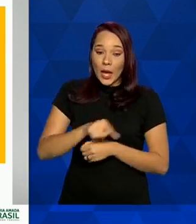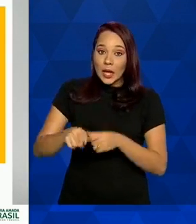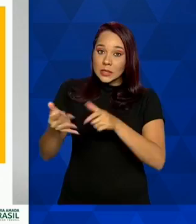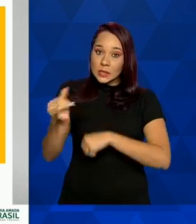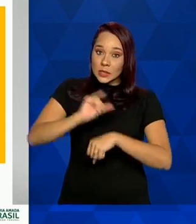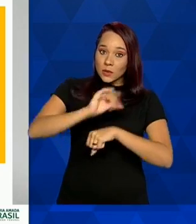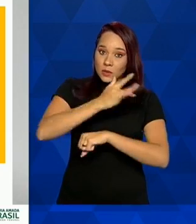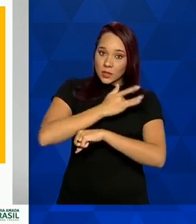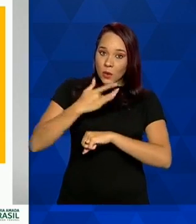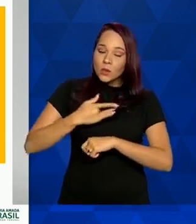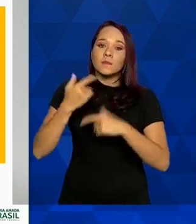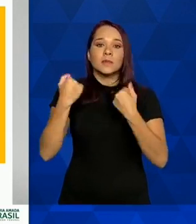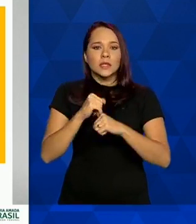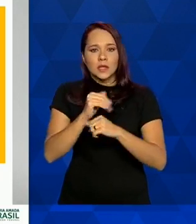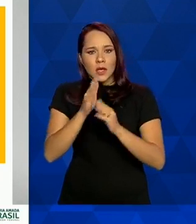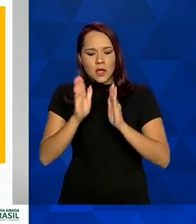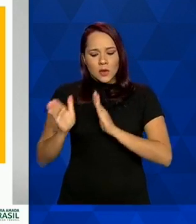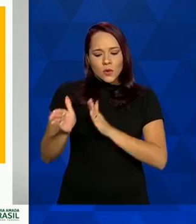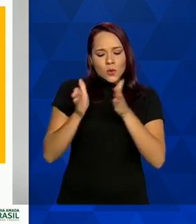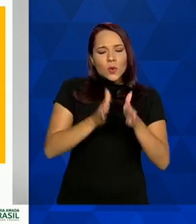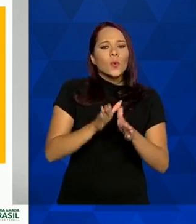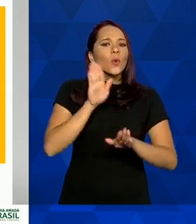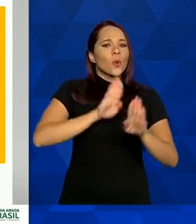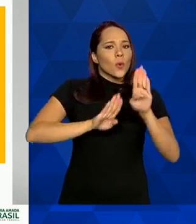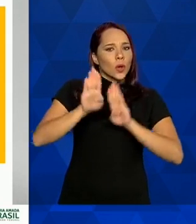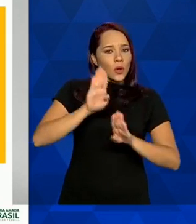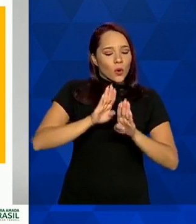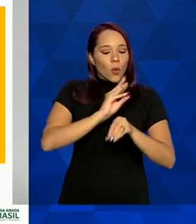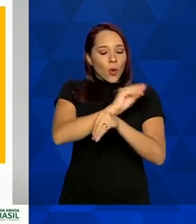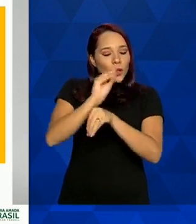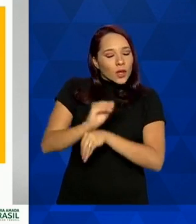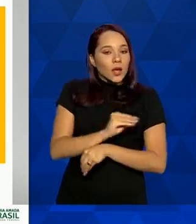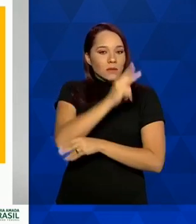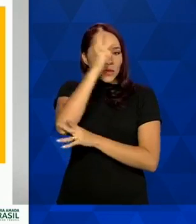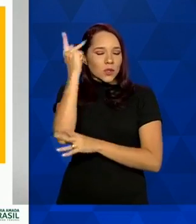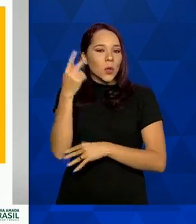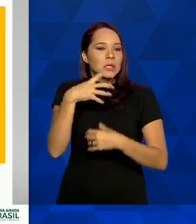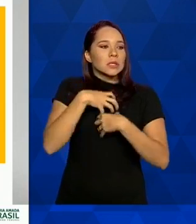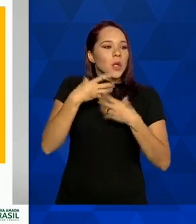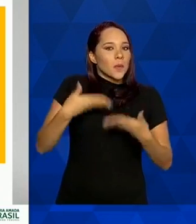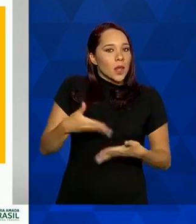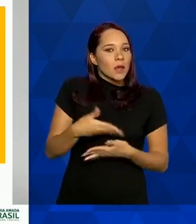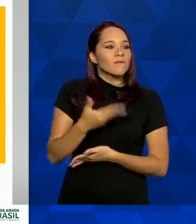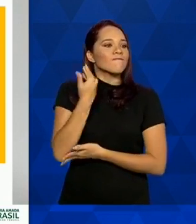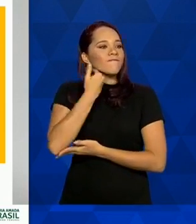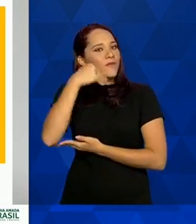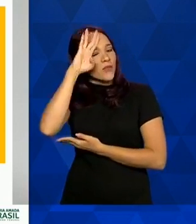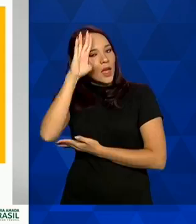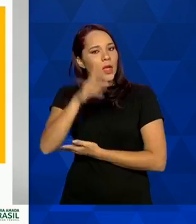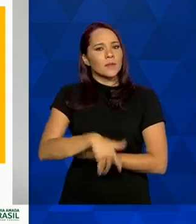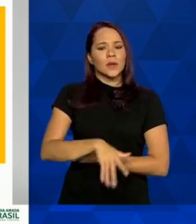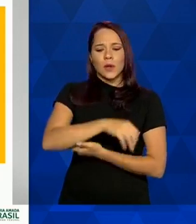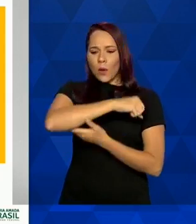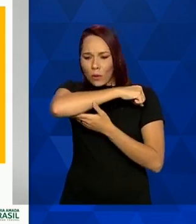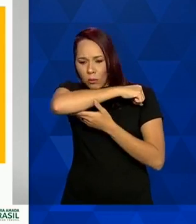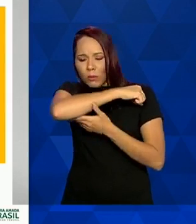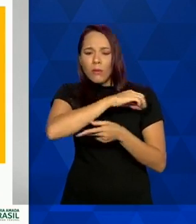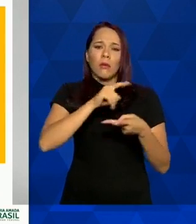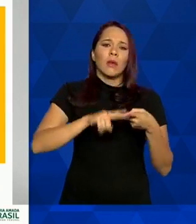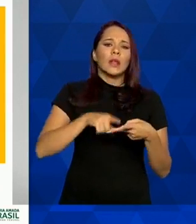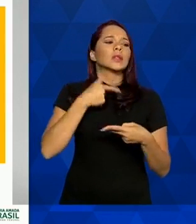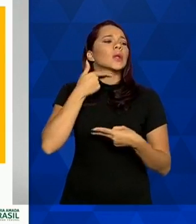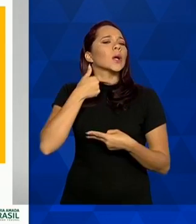precisam concentrar o cuidado das pessoas com sintomas leves, como febre, tosse, dor de garganta e dor no corpo.